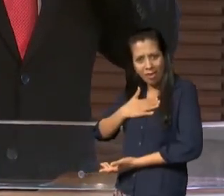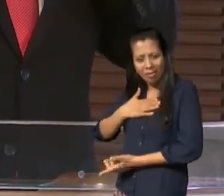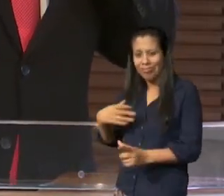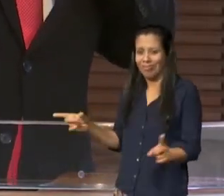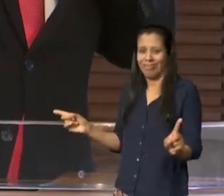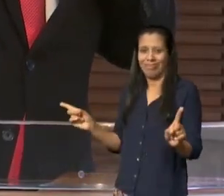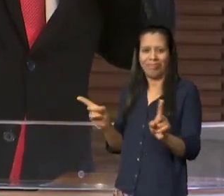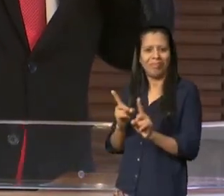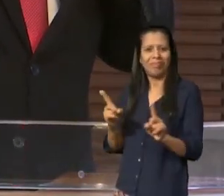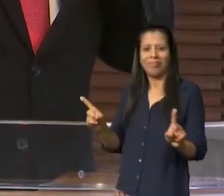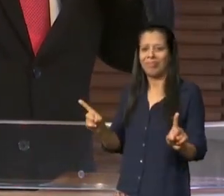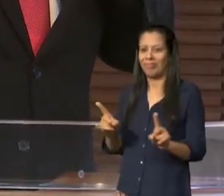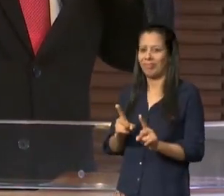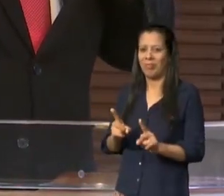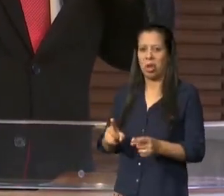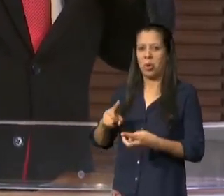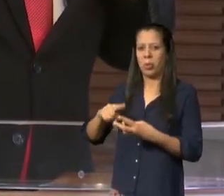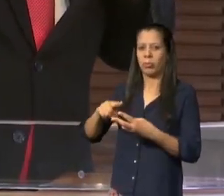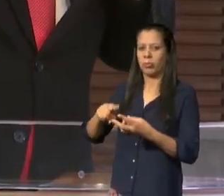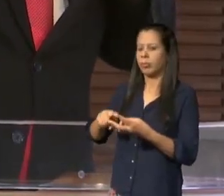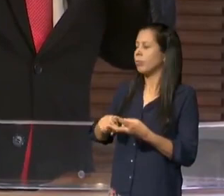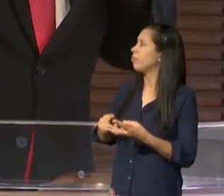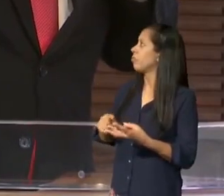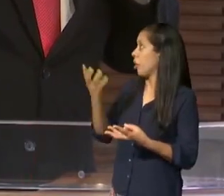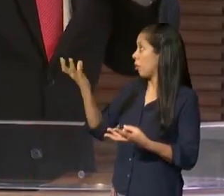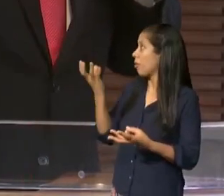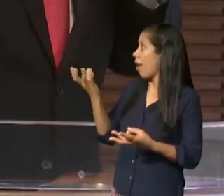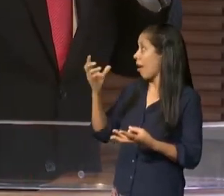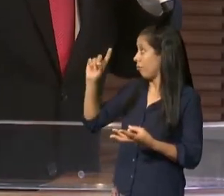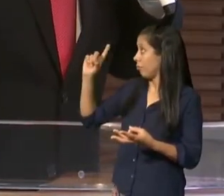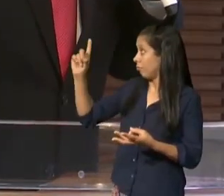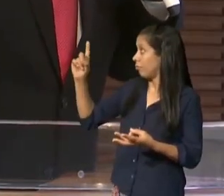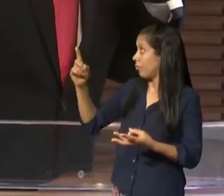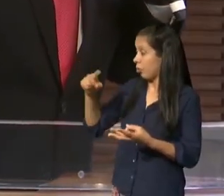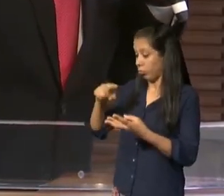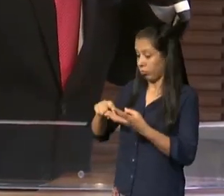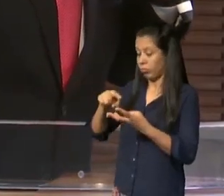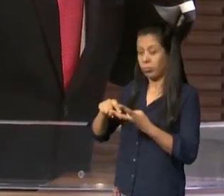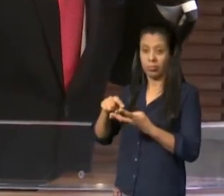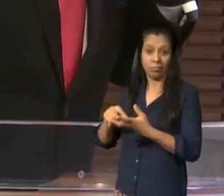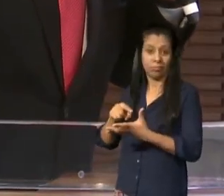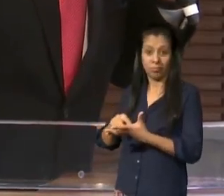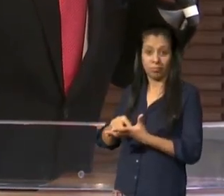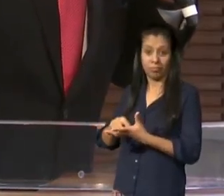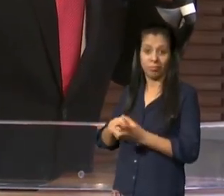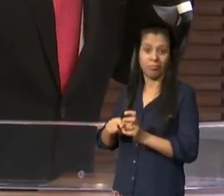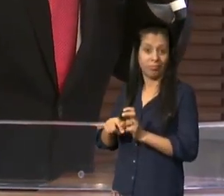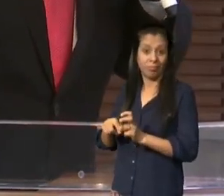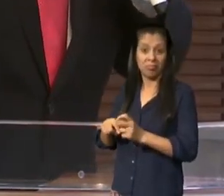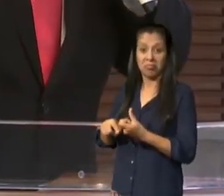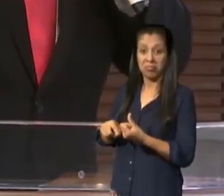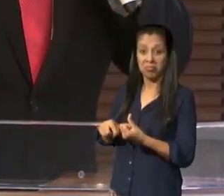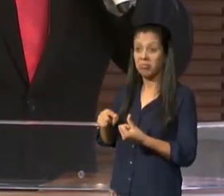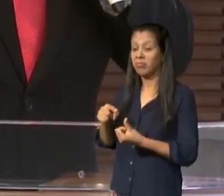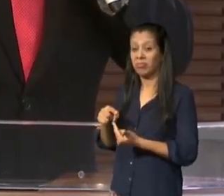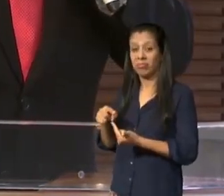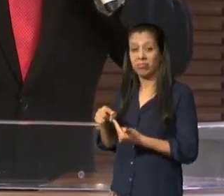isto eu quero aquilo eu quero sei lá uma terceira coisa ou quarta ou quinta ou sexta